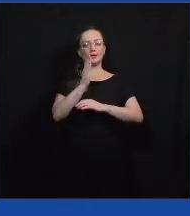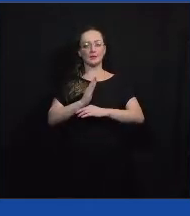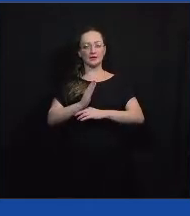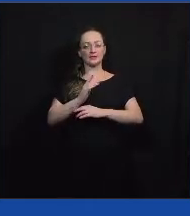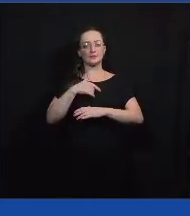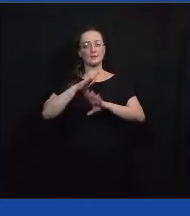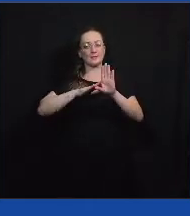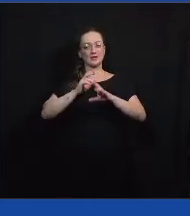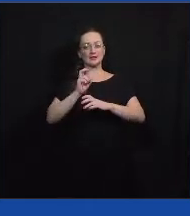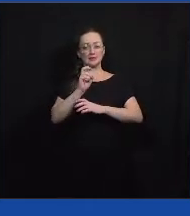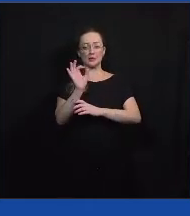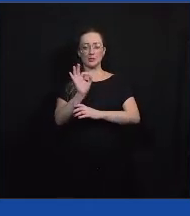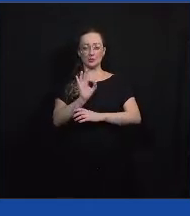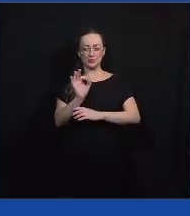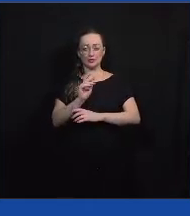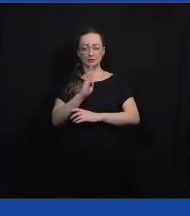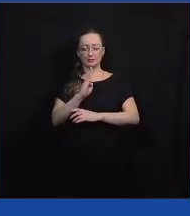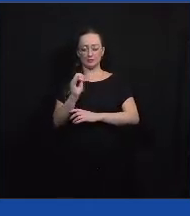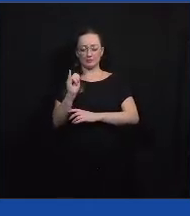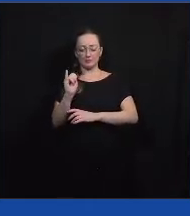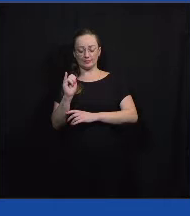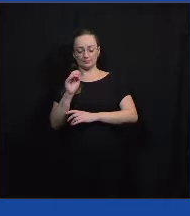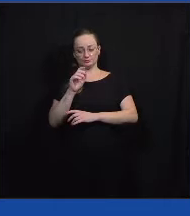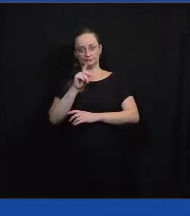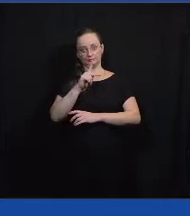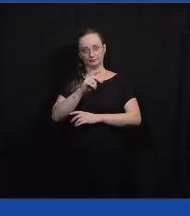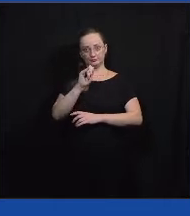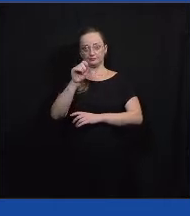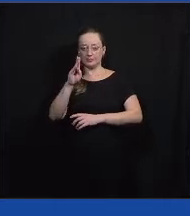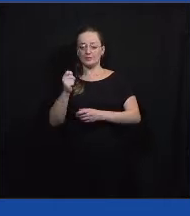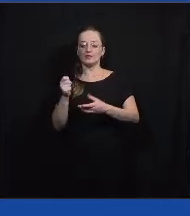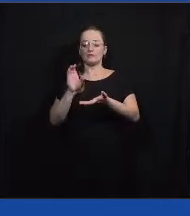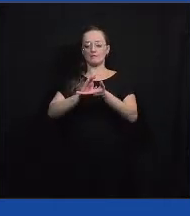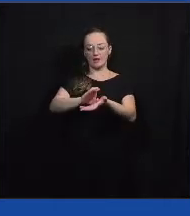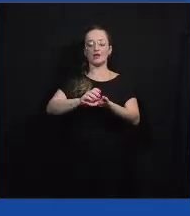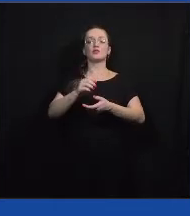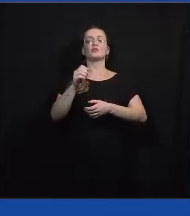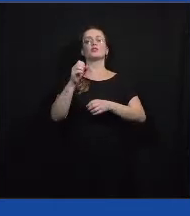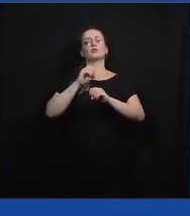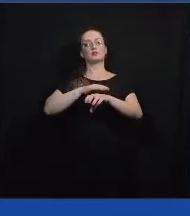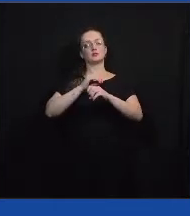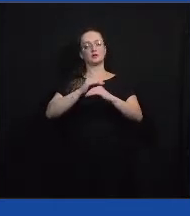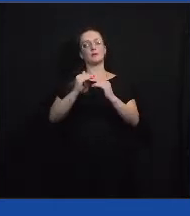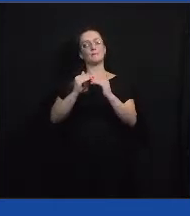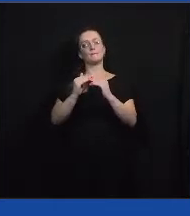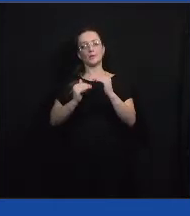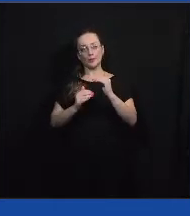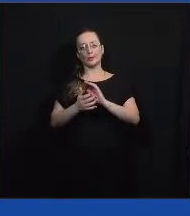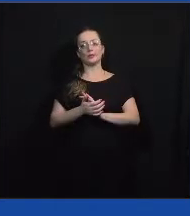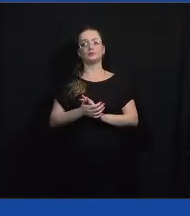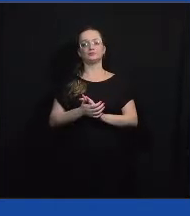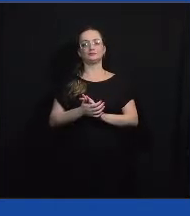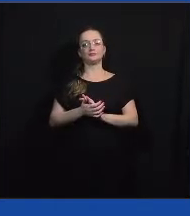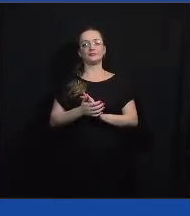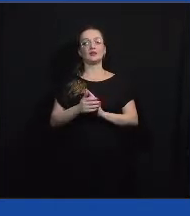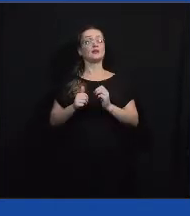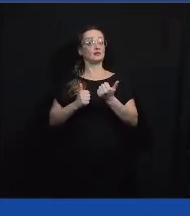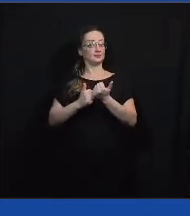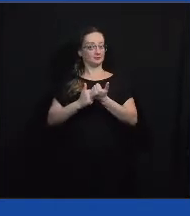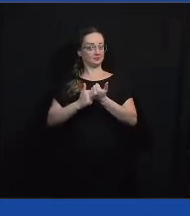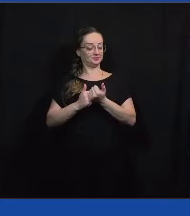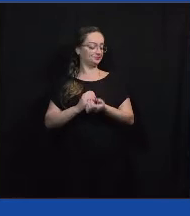cerca de 5% do PIB em educação, que é uma média bem comparável com os países da OCDE. As escolas